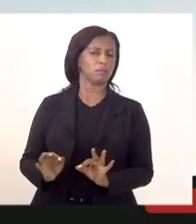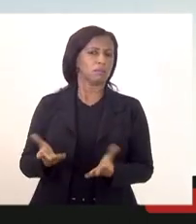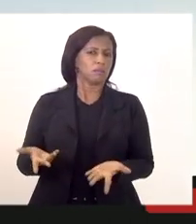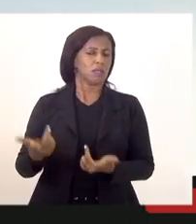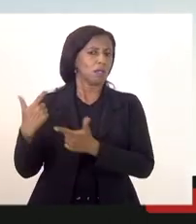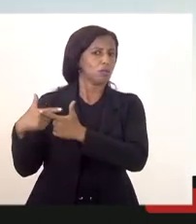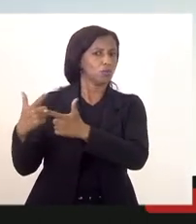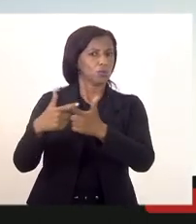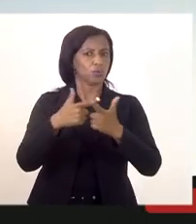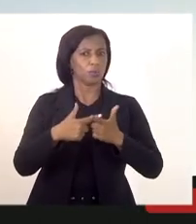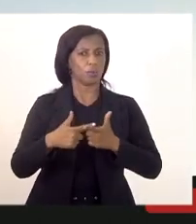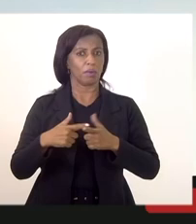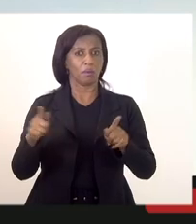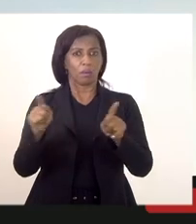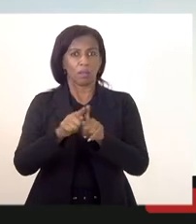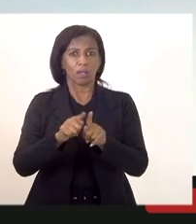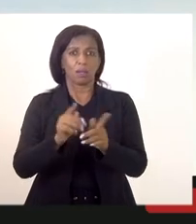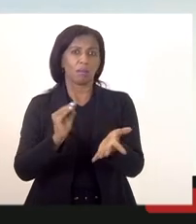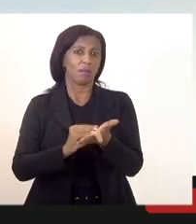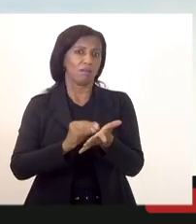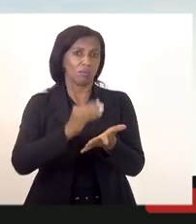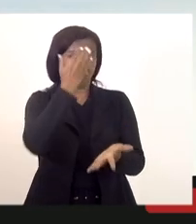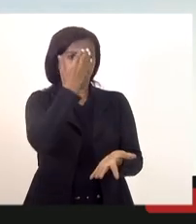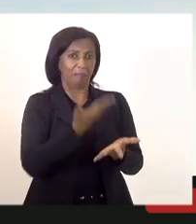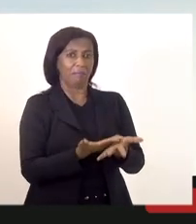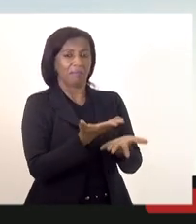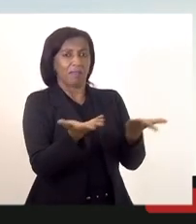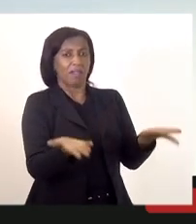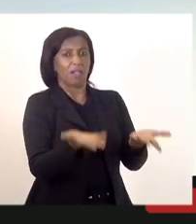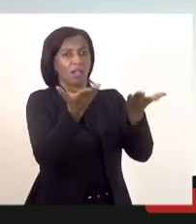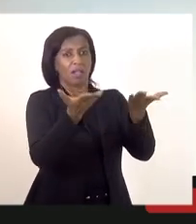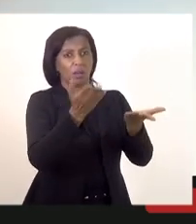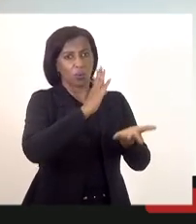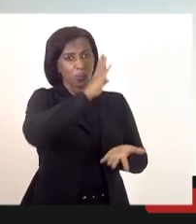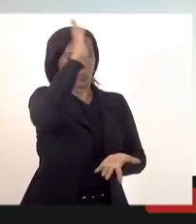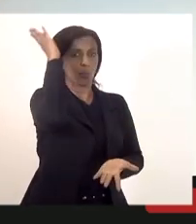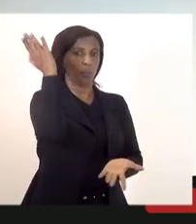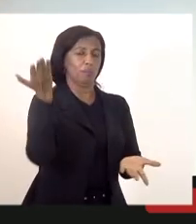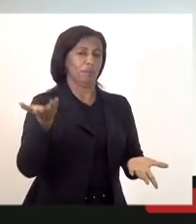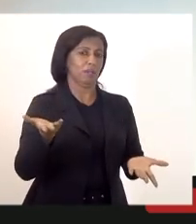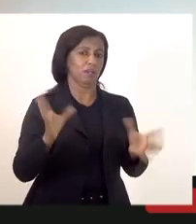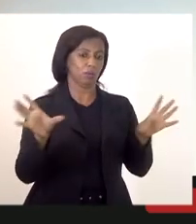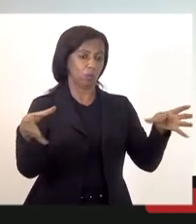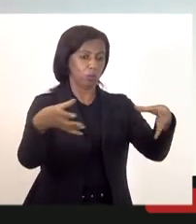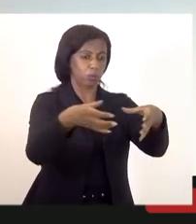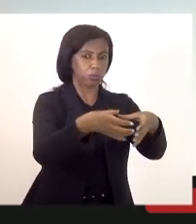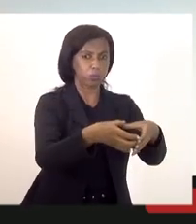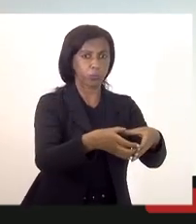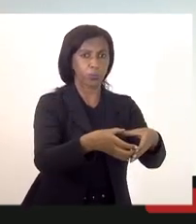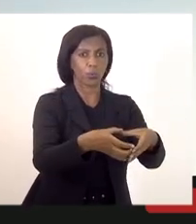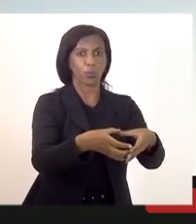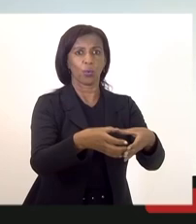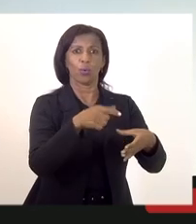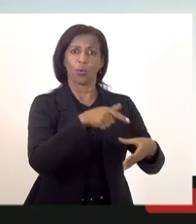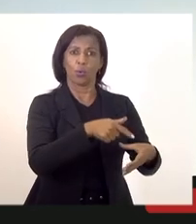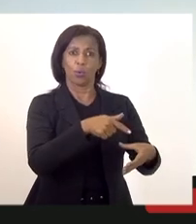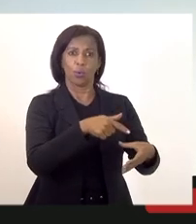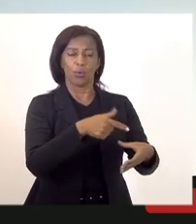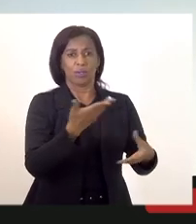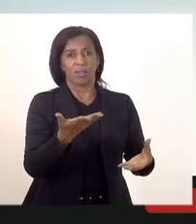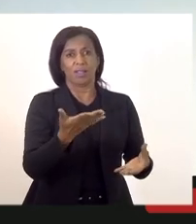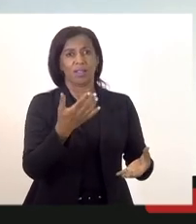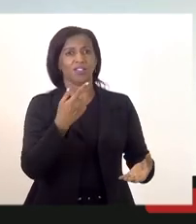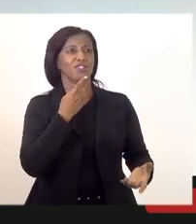dessa e ao mesmo tempo desacreditar é um comando que um comando desculpar a corporação que a gente tanto almeja